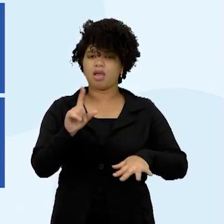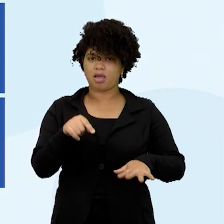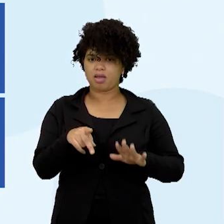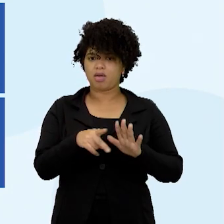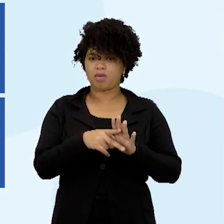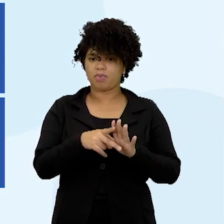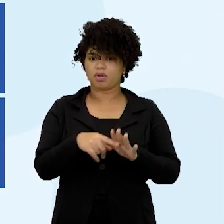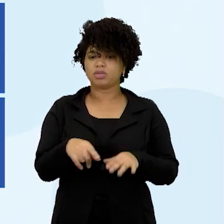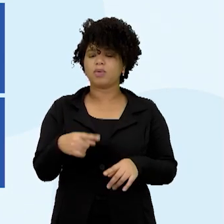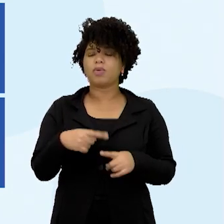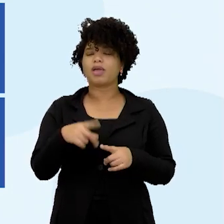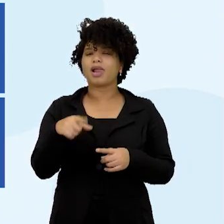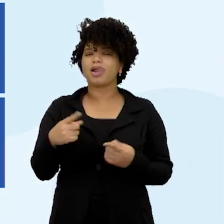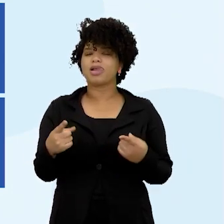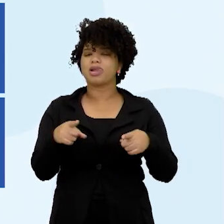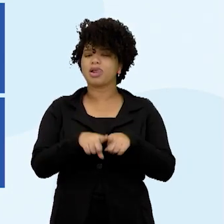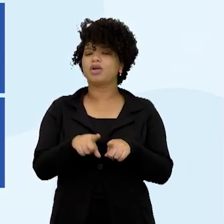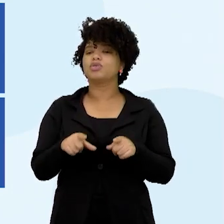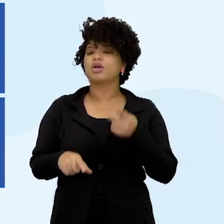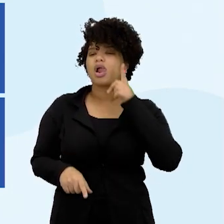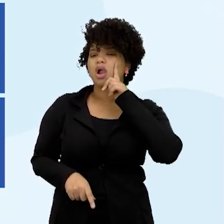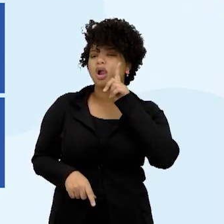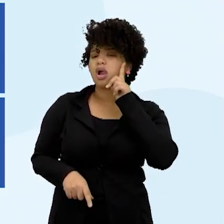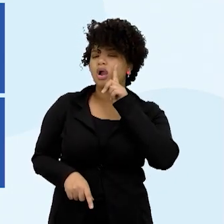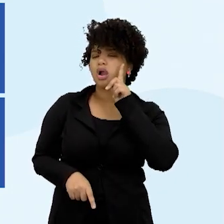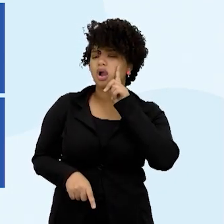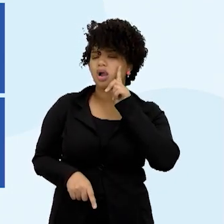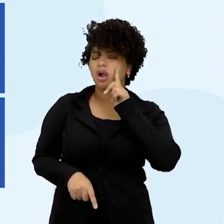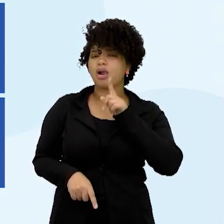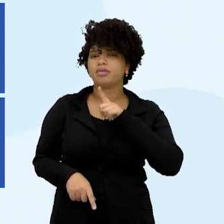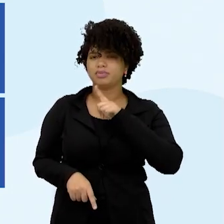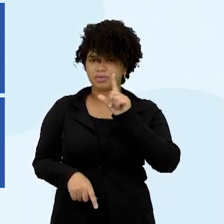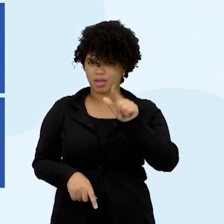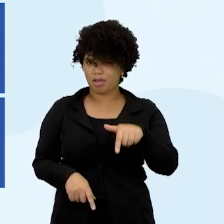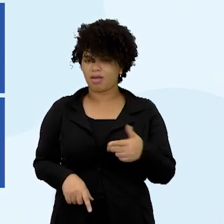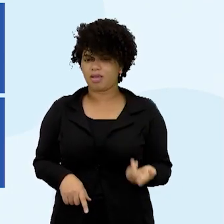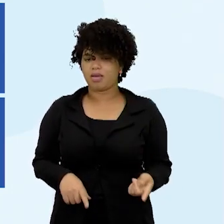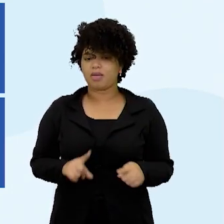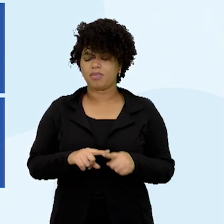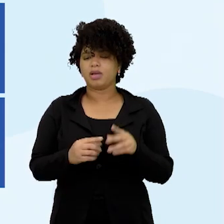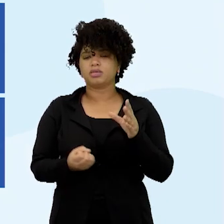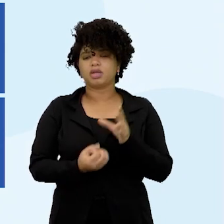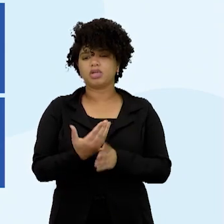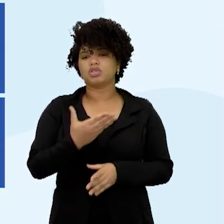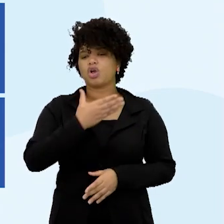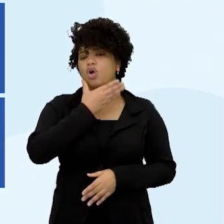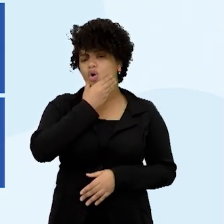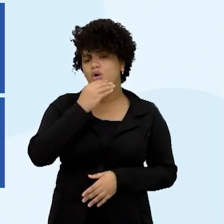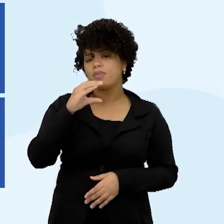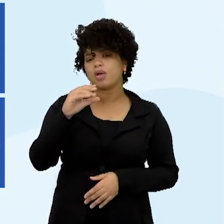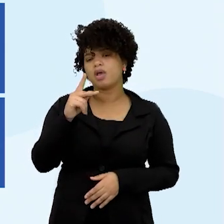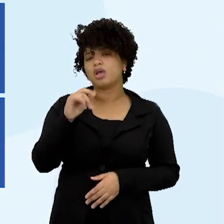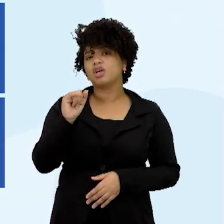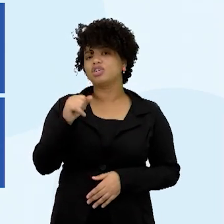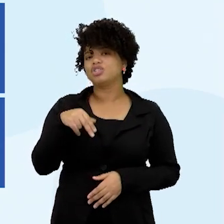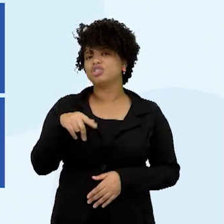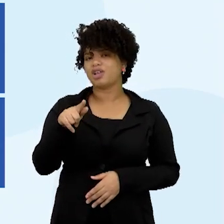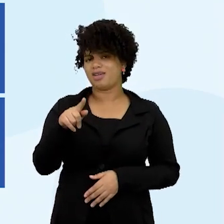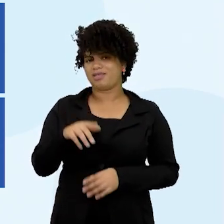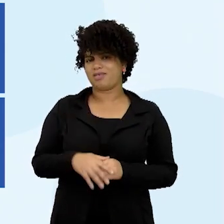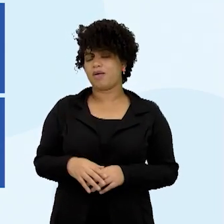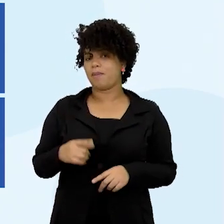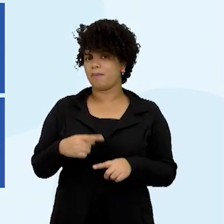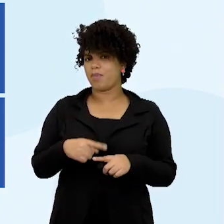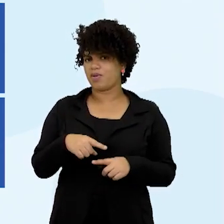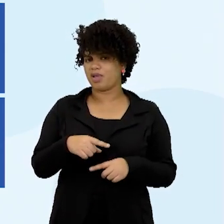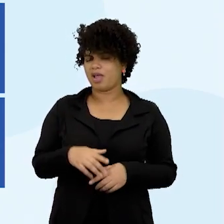Taiwan é franca aliada dos Estados Unidos. Taiwan foi fundada por Chiang Kai-shek. Lembra do Chiang Kai Ele perdeu a